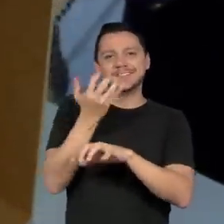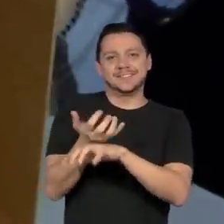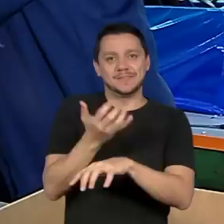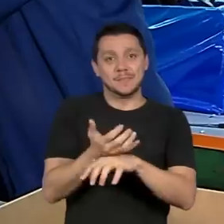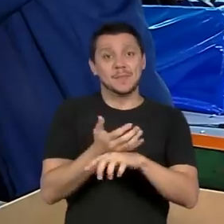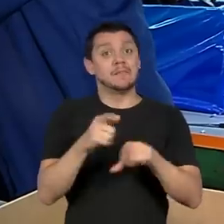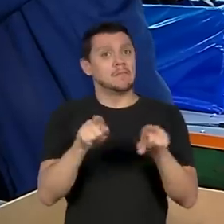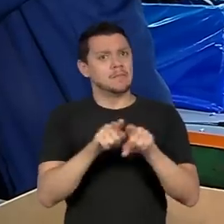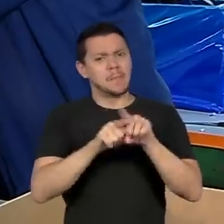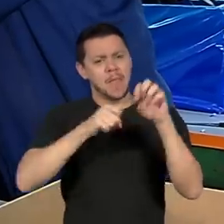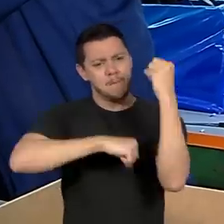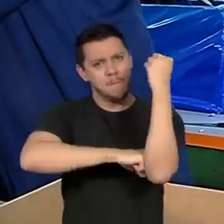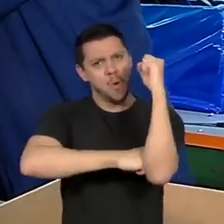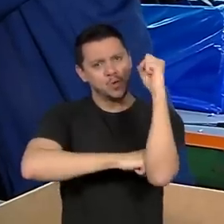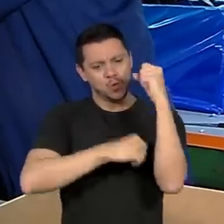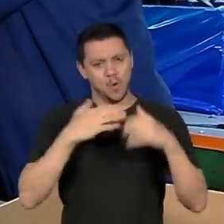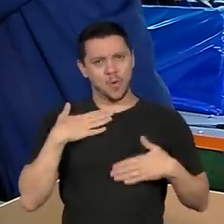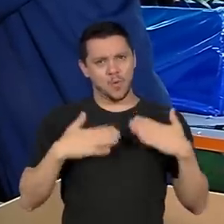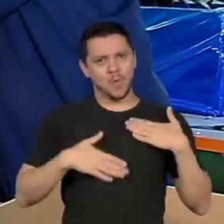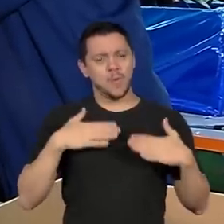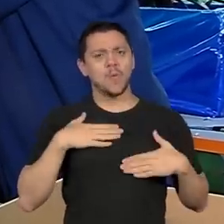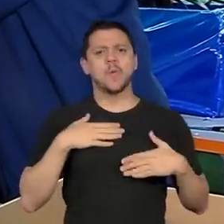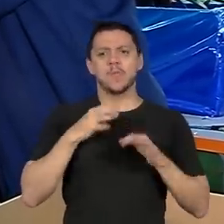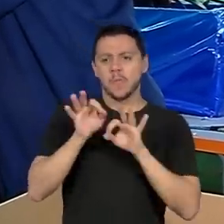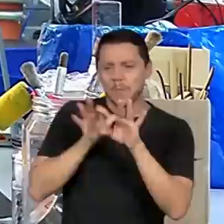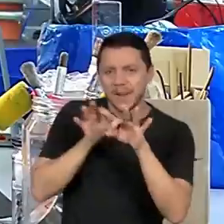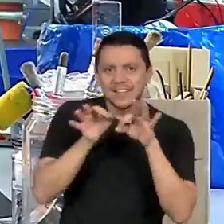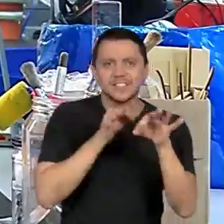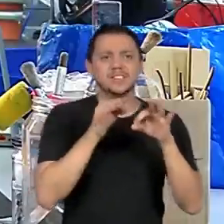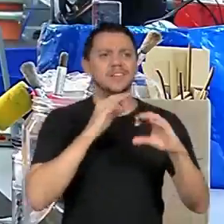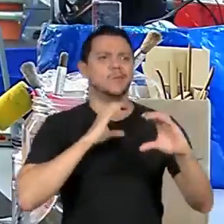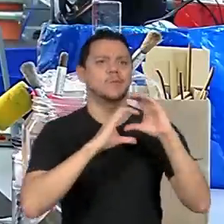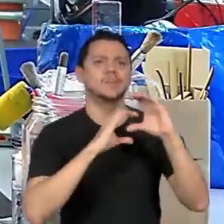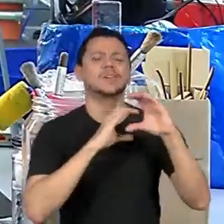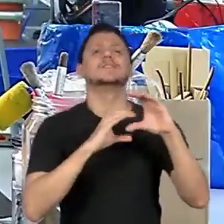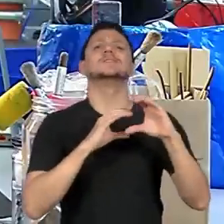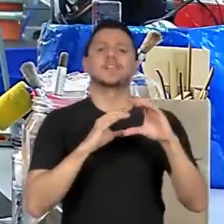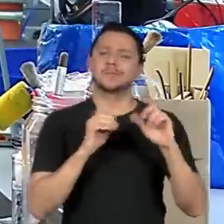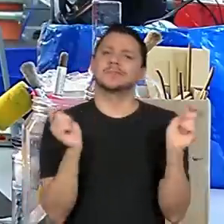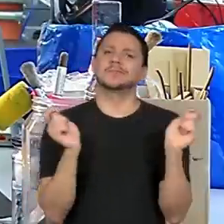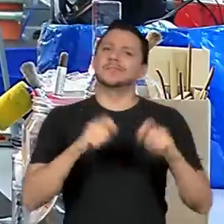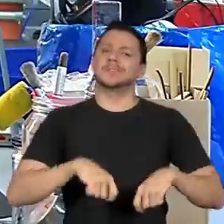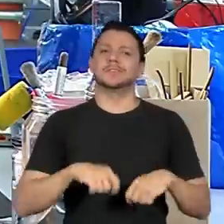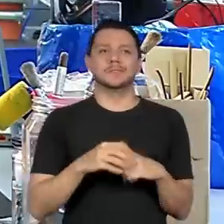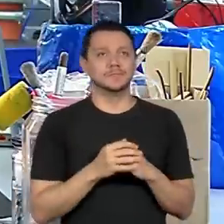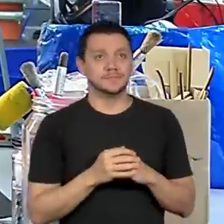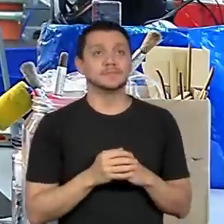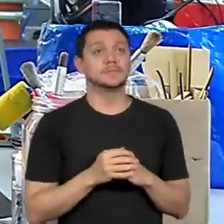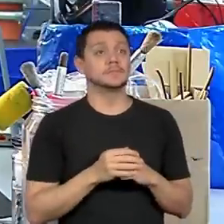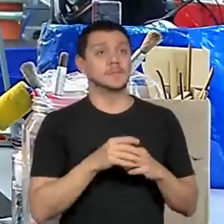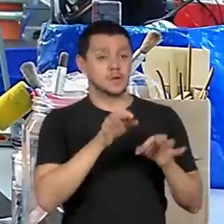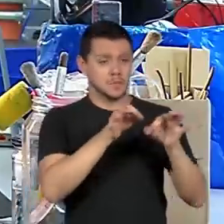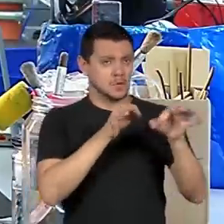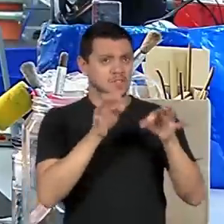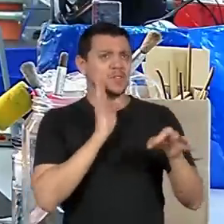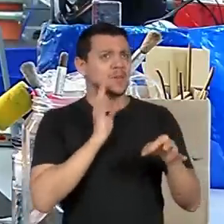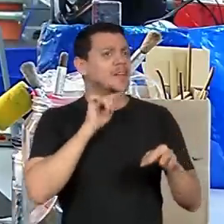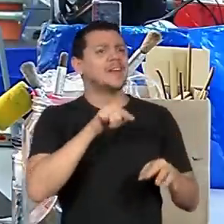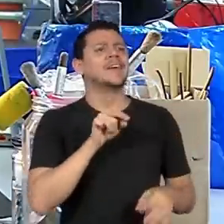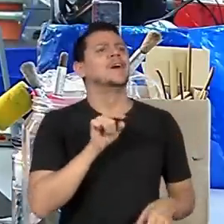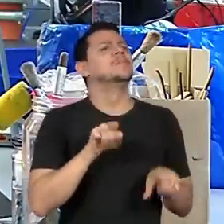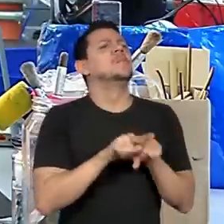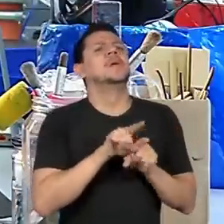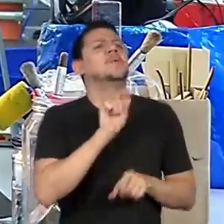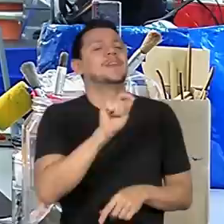motoras de planejamento e de comunicação. Uma coisa muito bacana também no projeto é o erro. Então eles